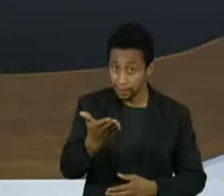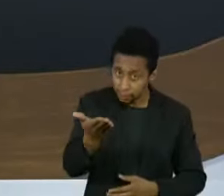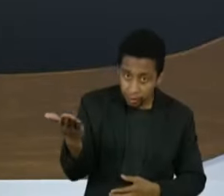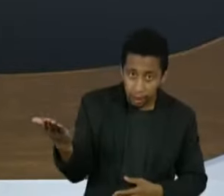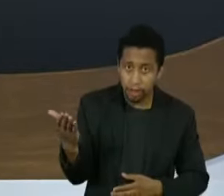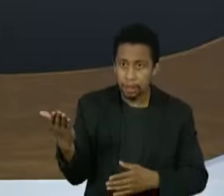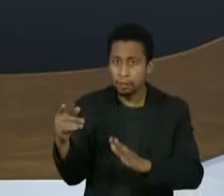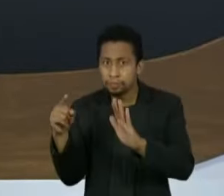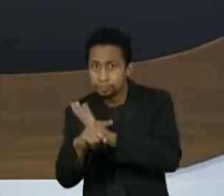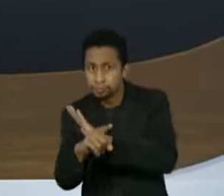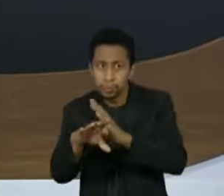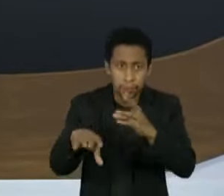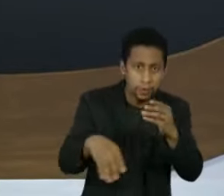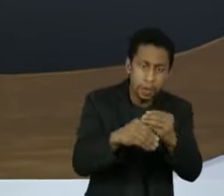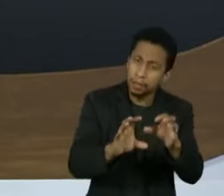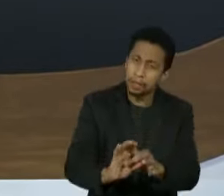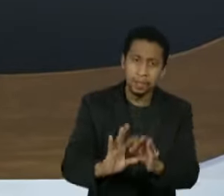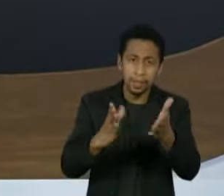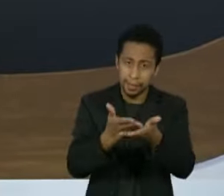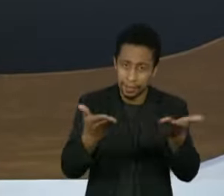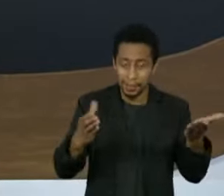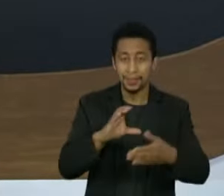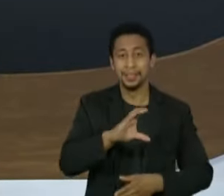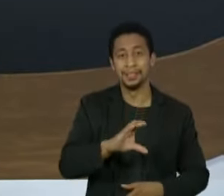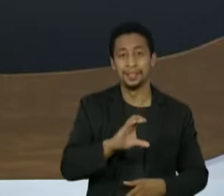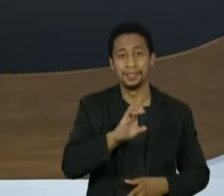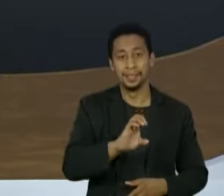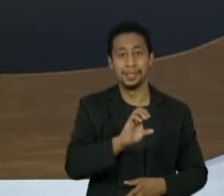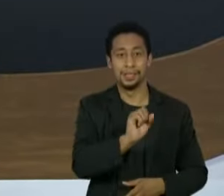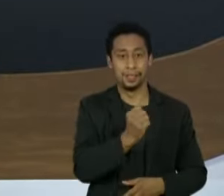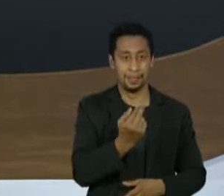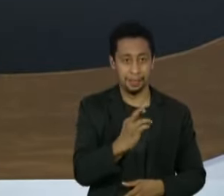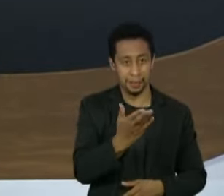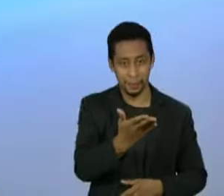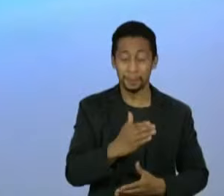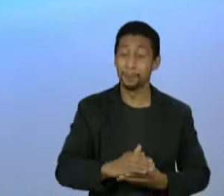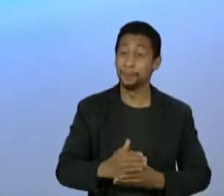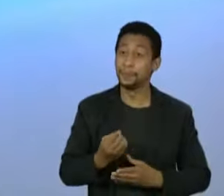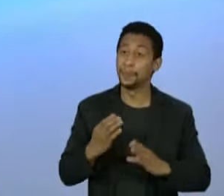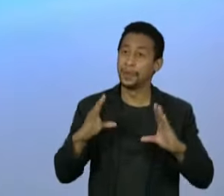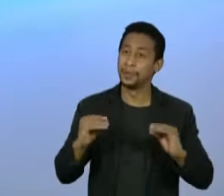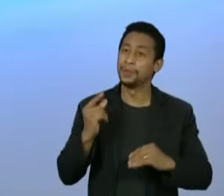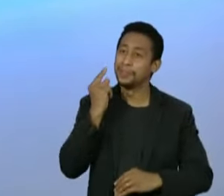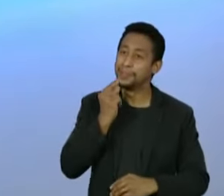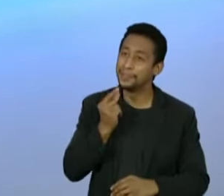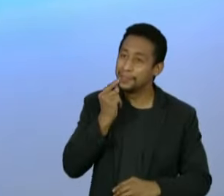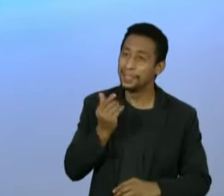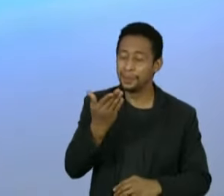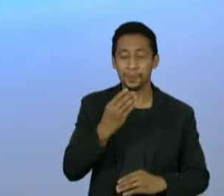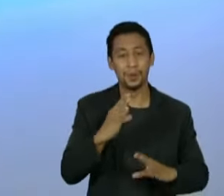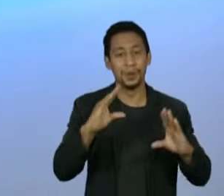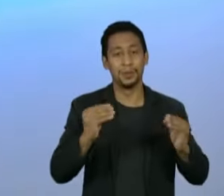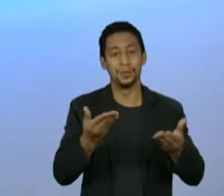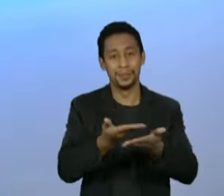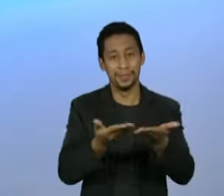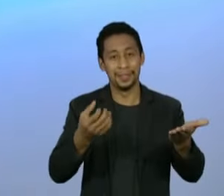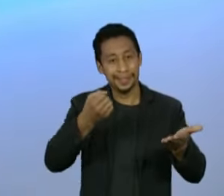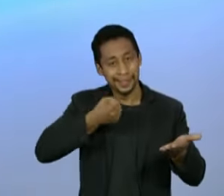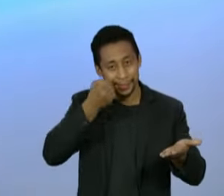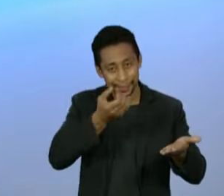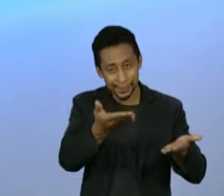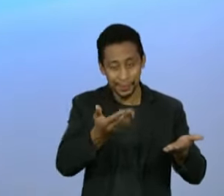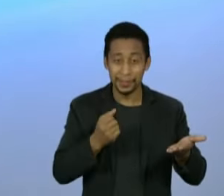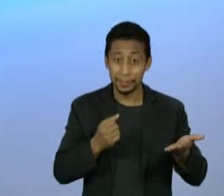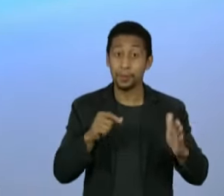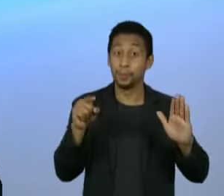intervir, complementar à vontade, tá? César, por favor. Boa noite, Vera. Boa noite aos senadores. Gostaria de fazer uma pergunta para o senhor, senador